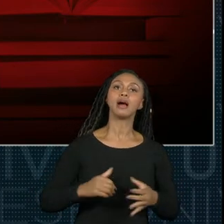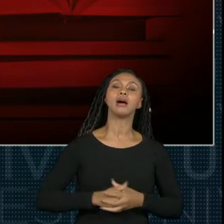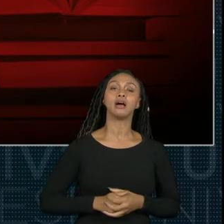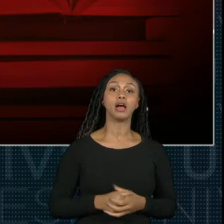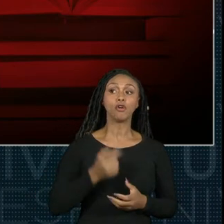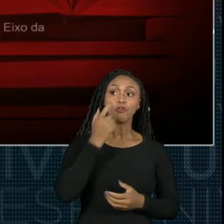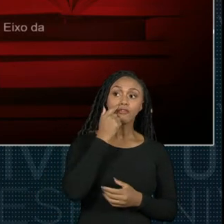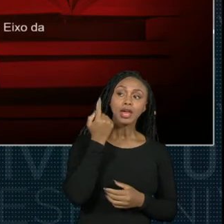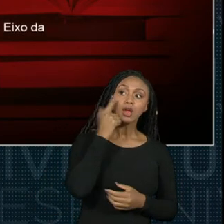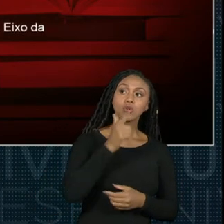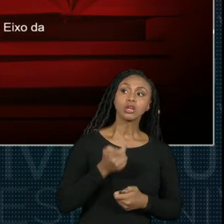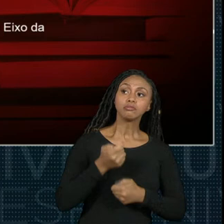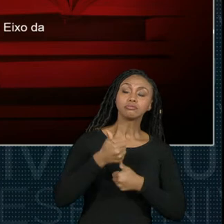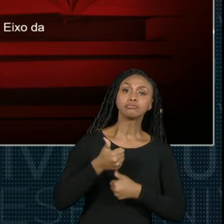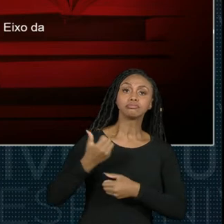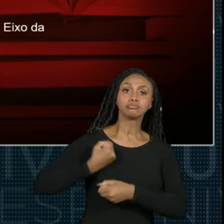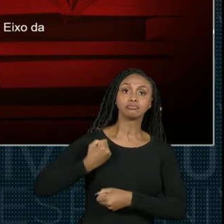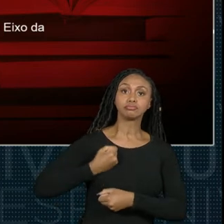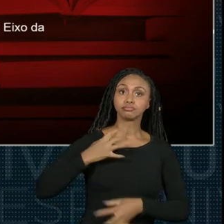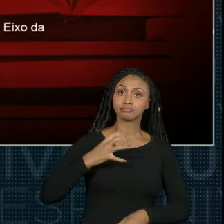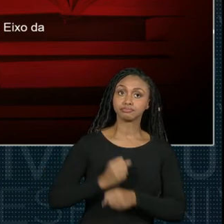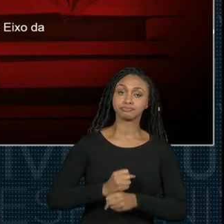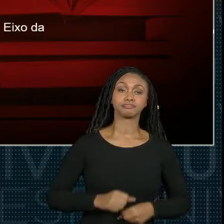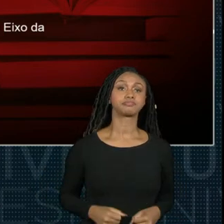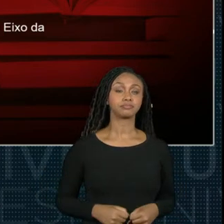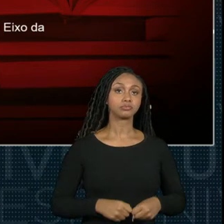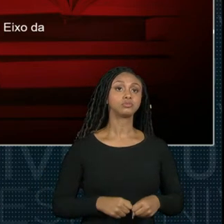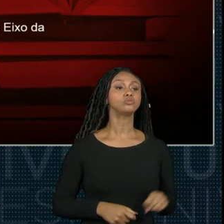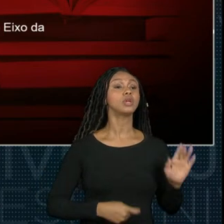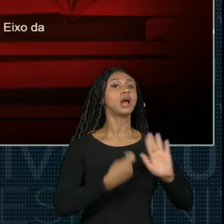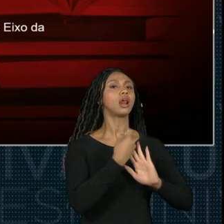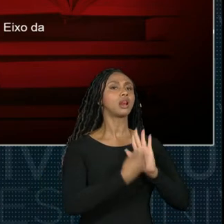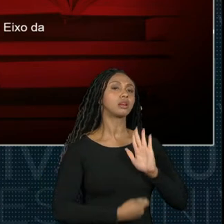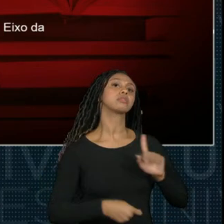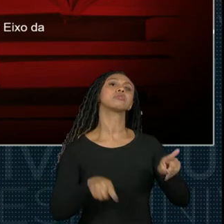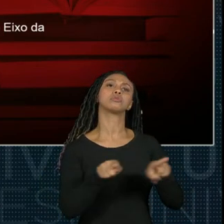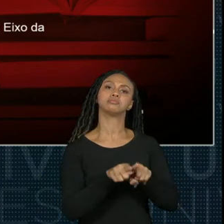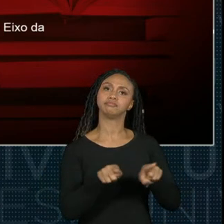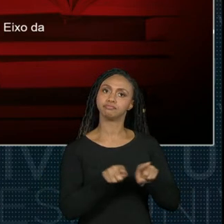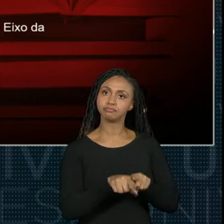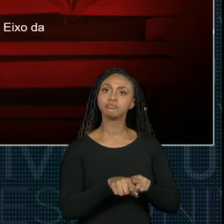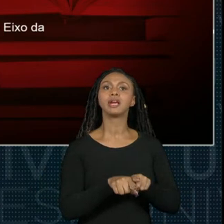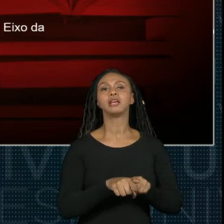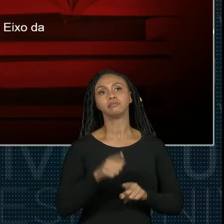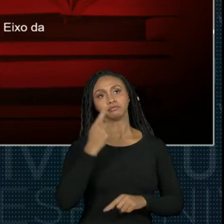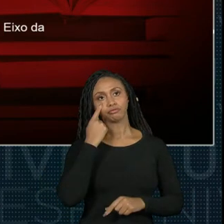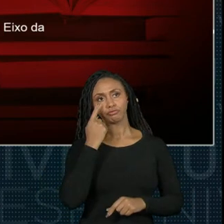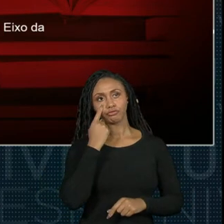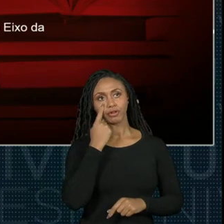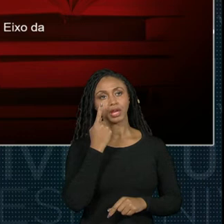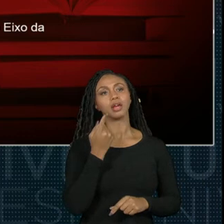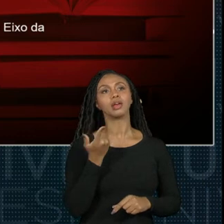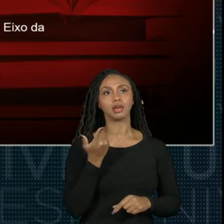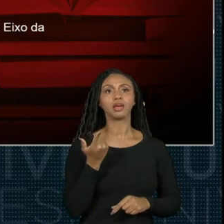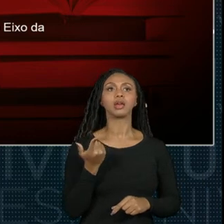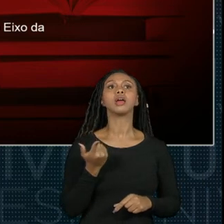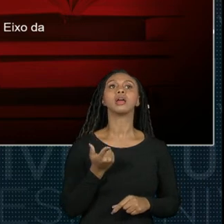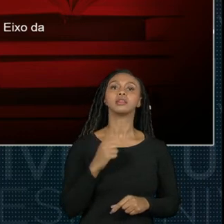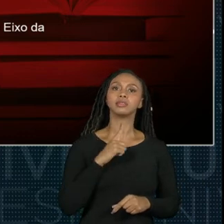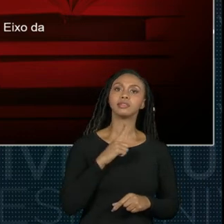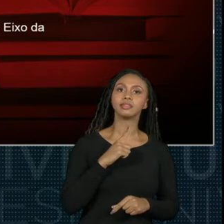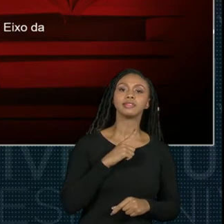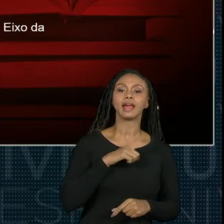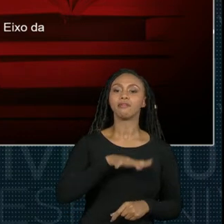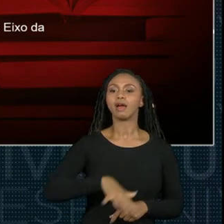computação. O relatório vai ser avaliado para ver se a justificativa do aluno dessa relação com o escopo do